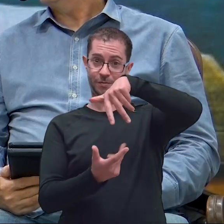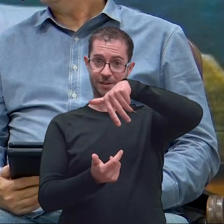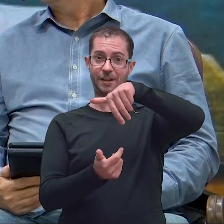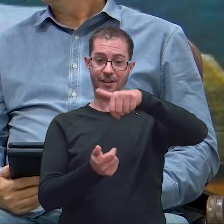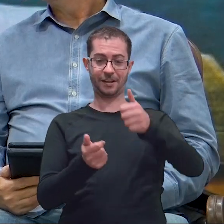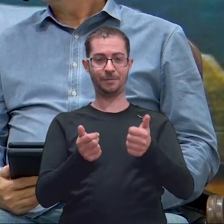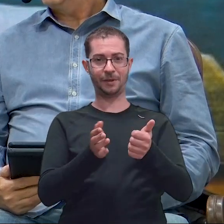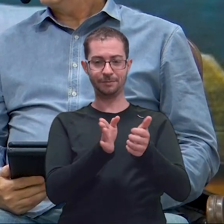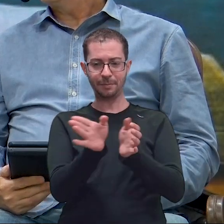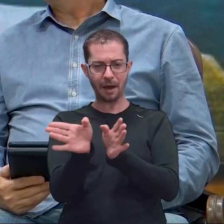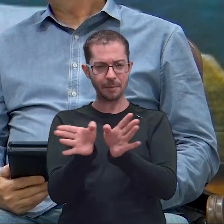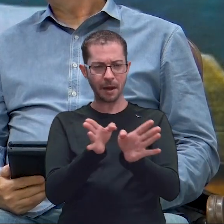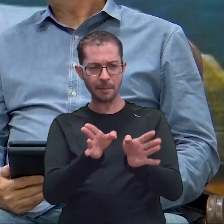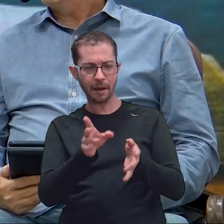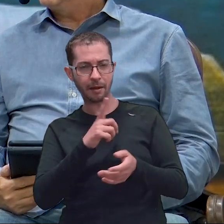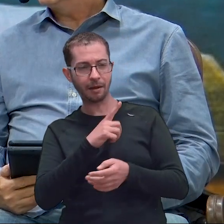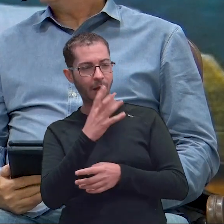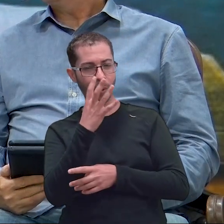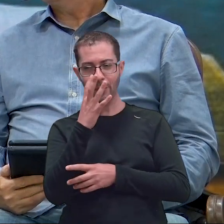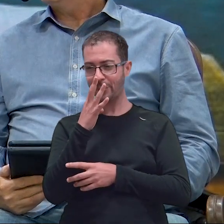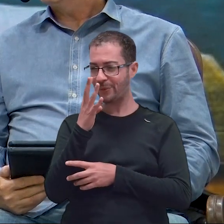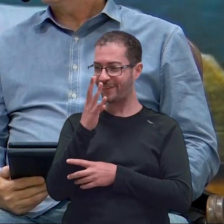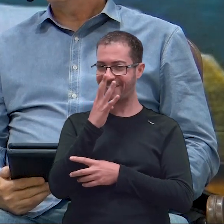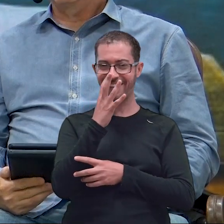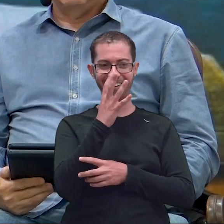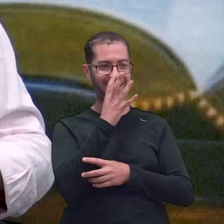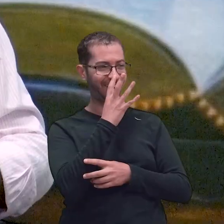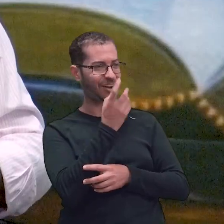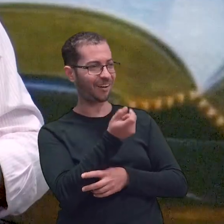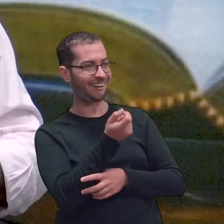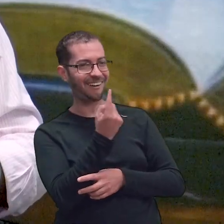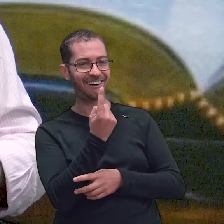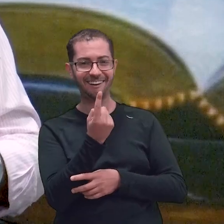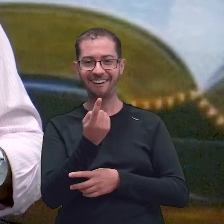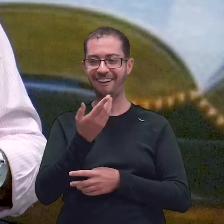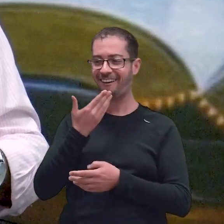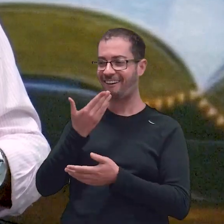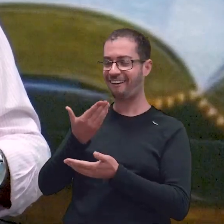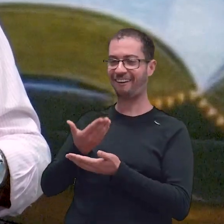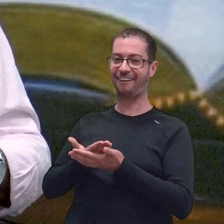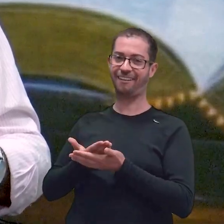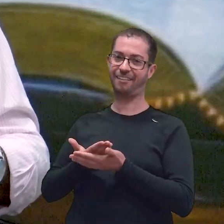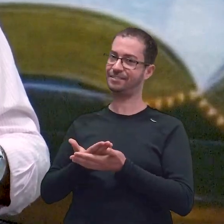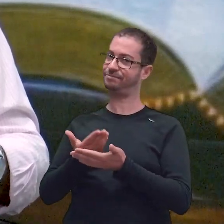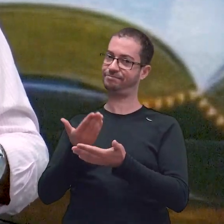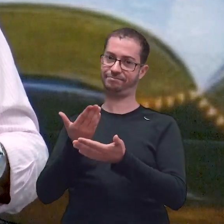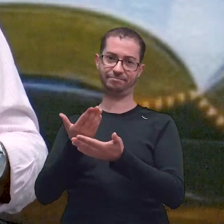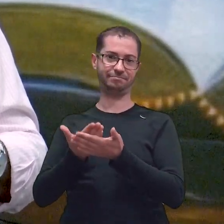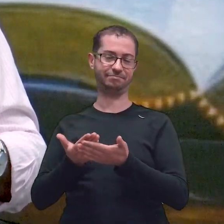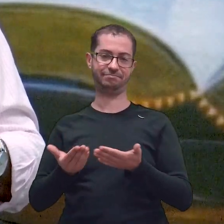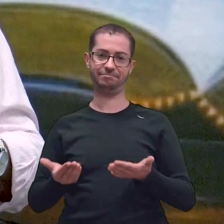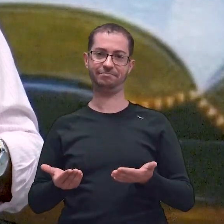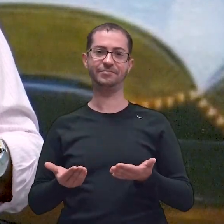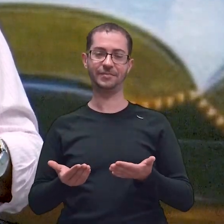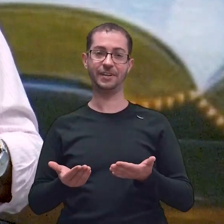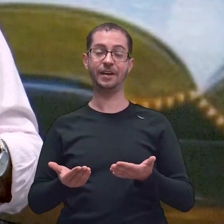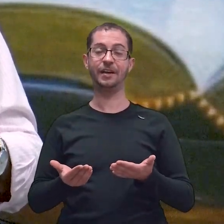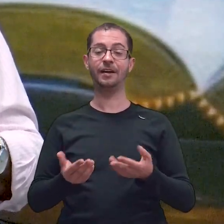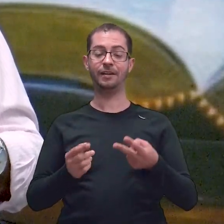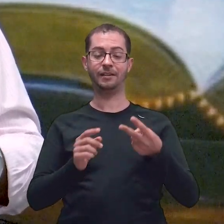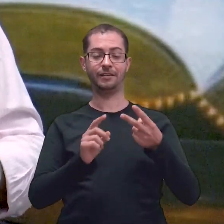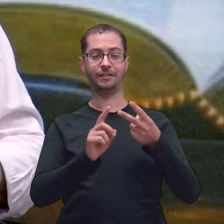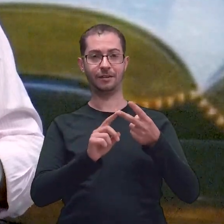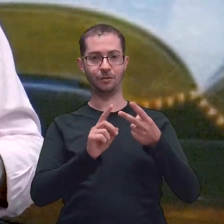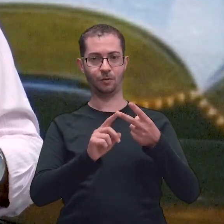vezes, né? Mas ele leva para a perdição. certeza. E segunda coisa, guardam e o buscam